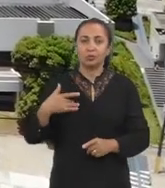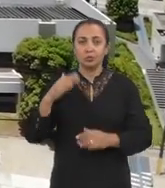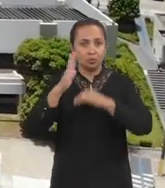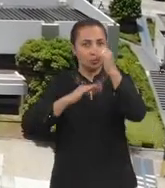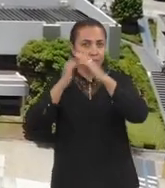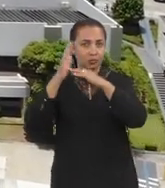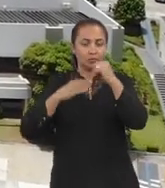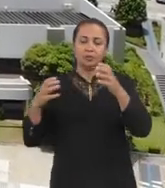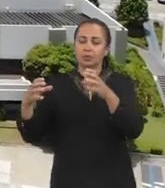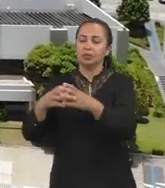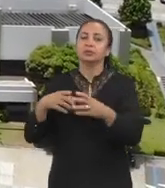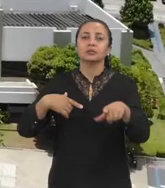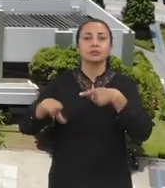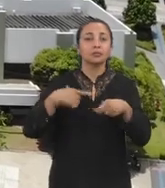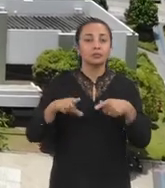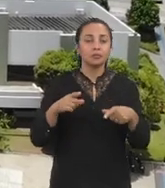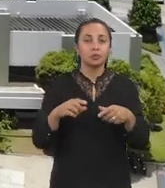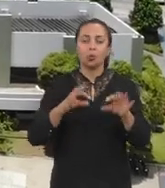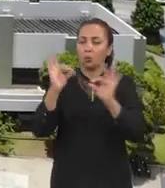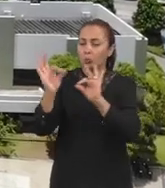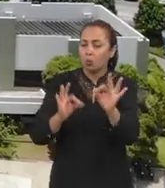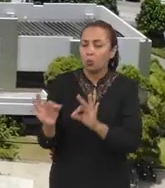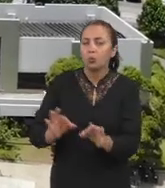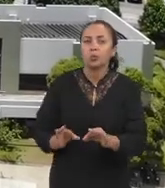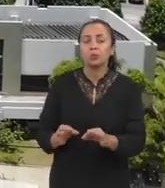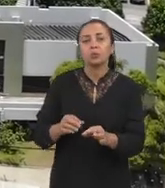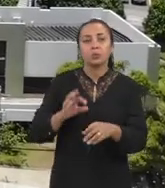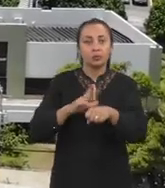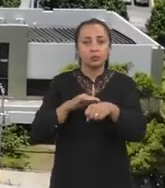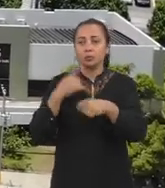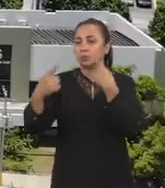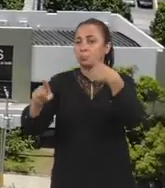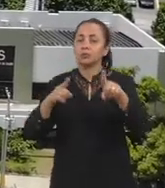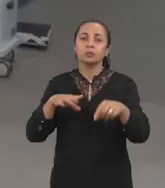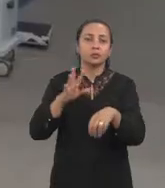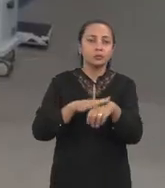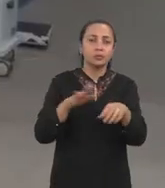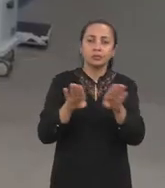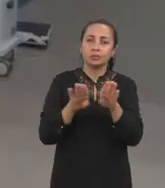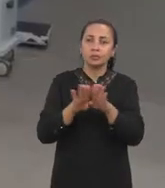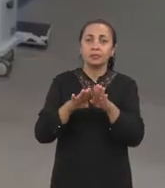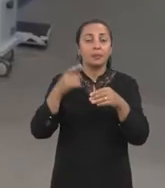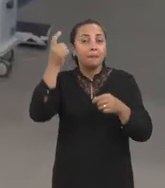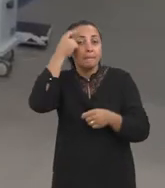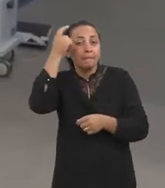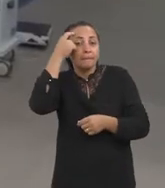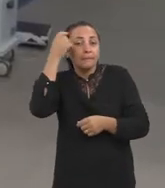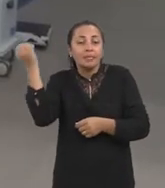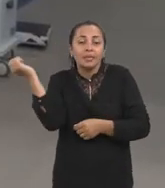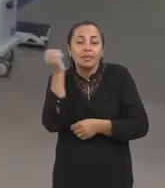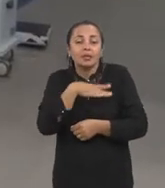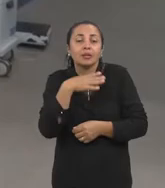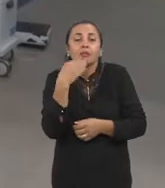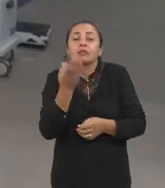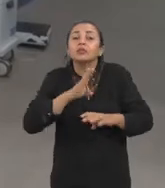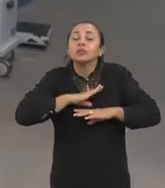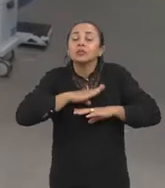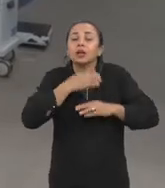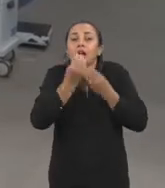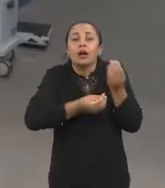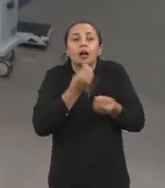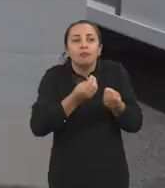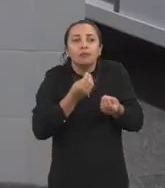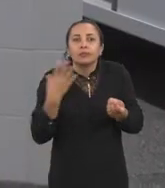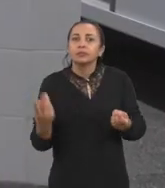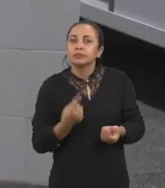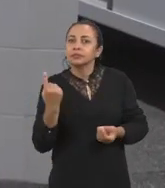equipes que trabalham com o controle da ranciníase e de outras doenças, provavelmente, eles vão ter que repensar em novas estratégias para